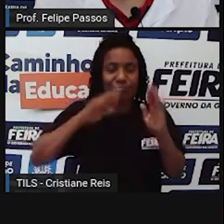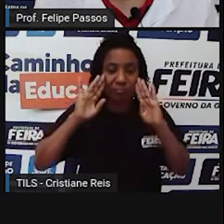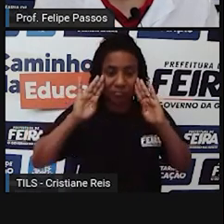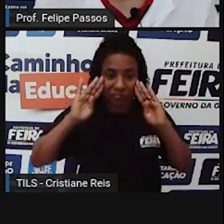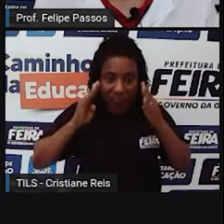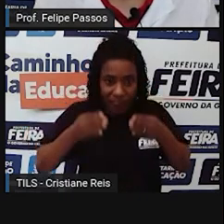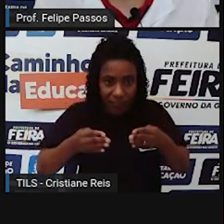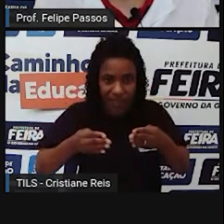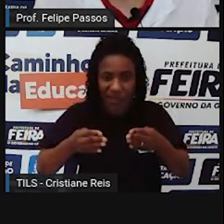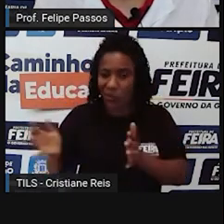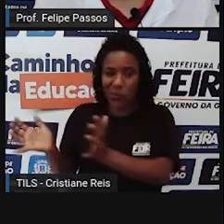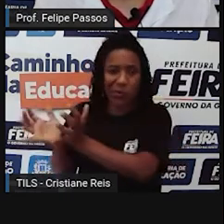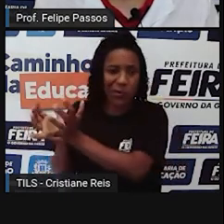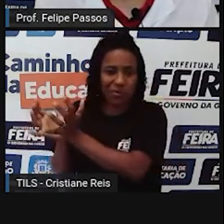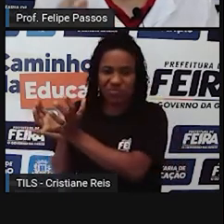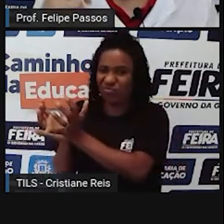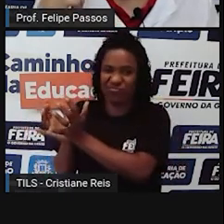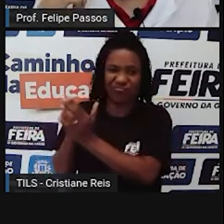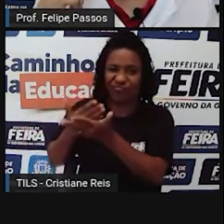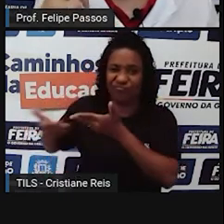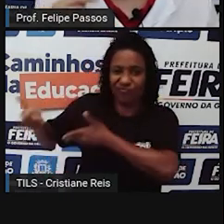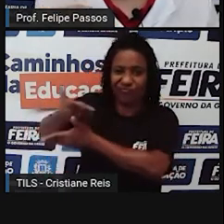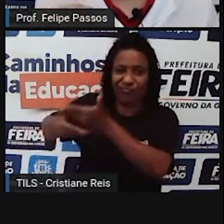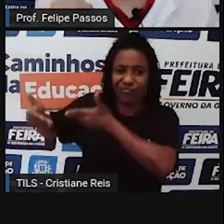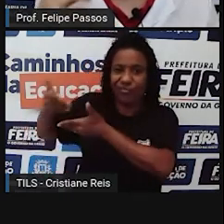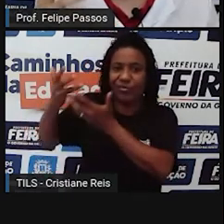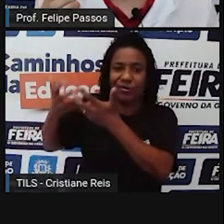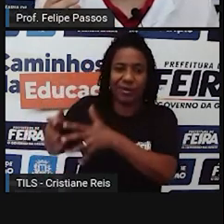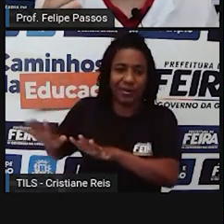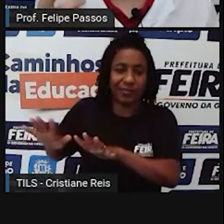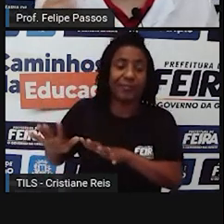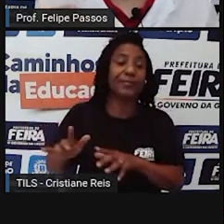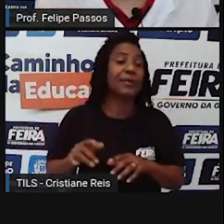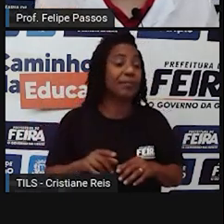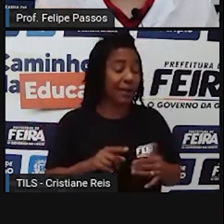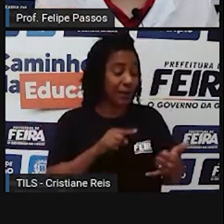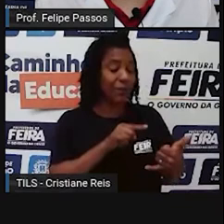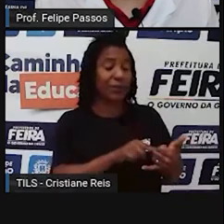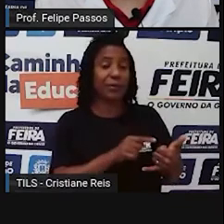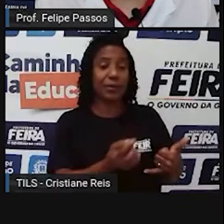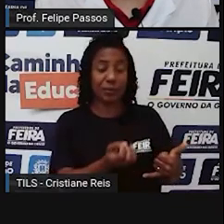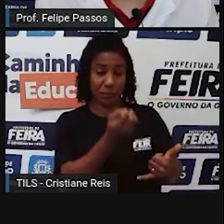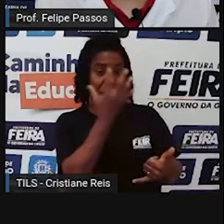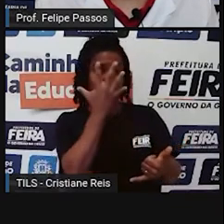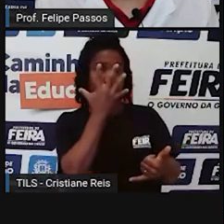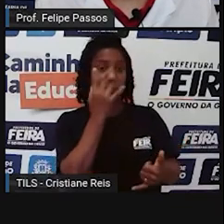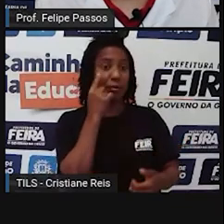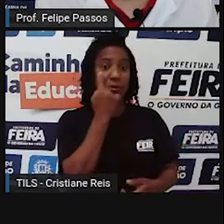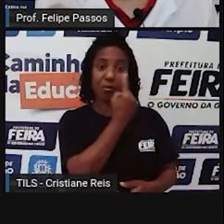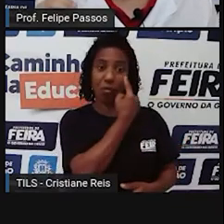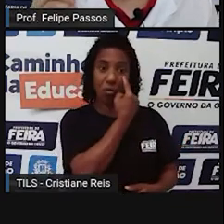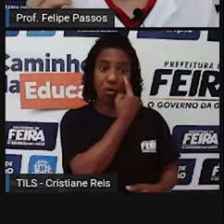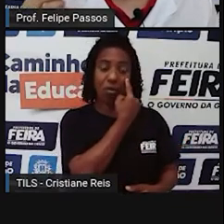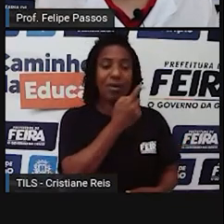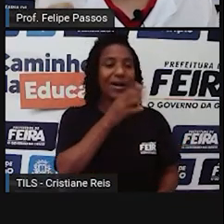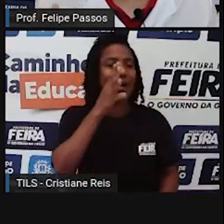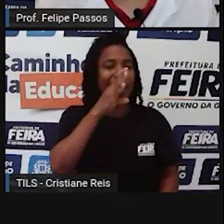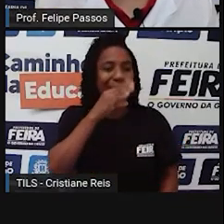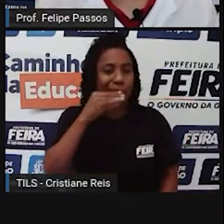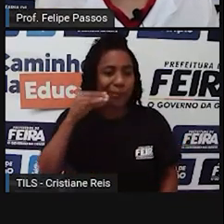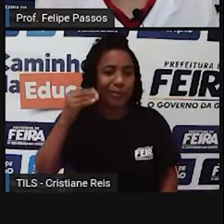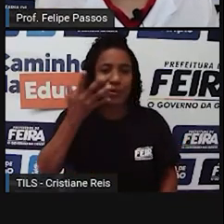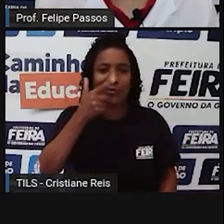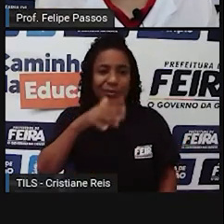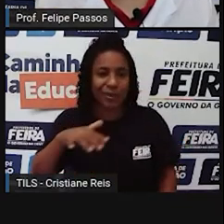muito o uso de corretores da visão, né? Óculos e lentes em crianças e adolescentes, porque a gente está usando